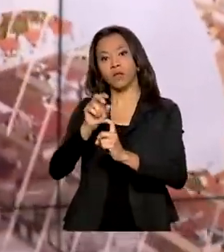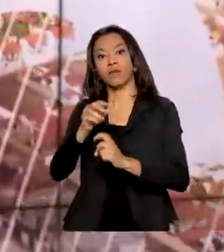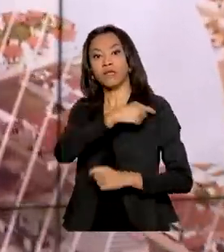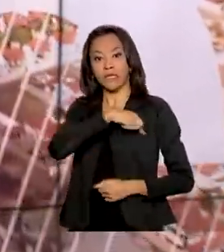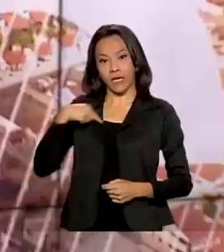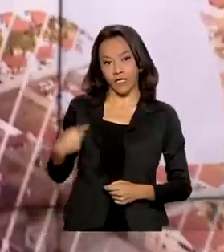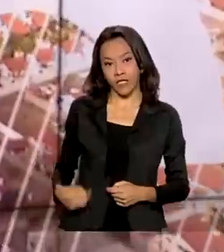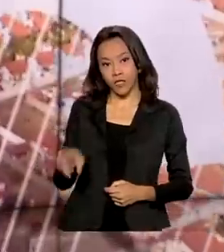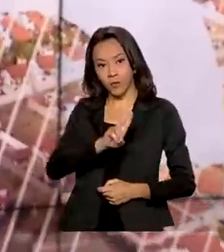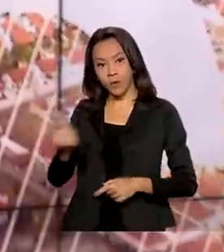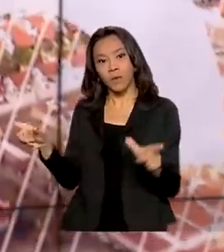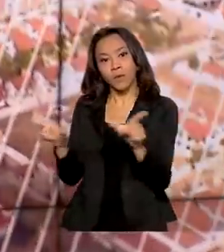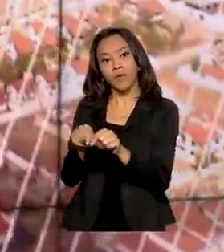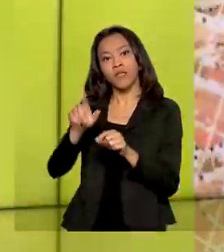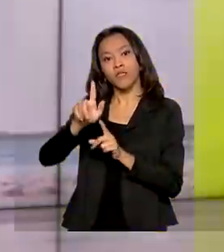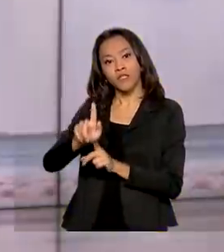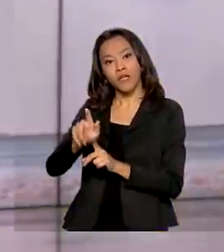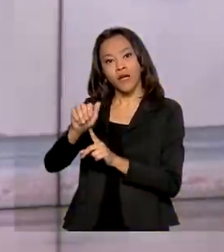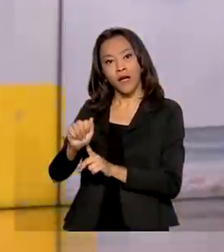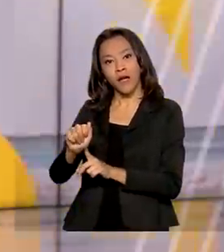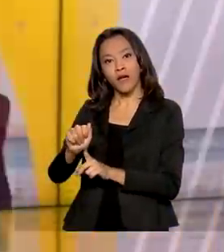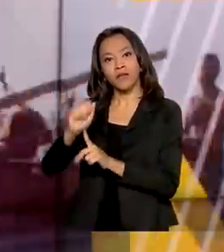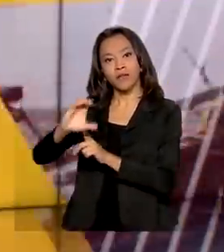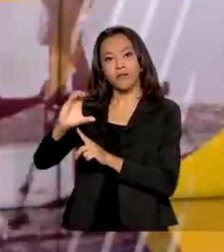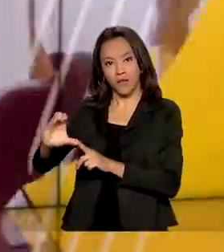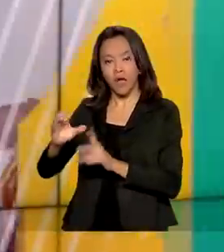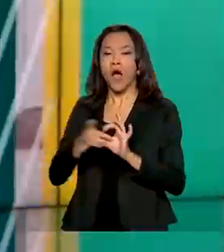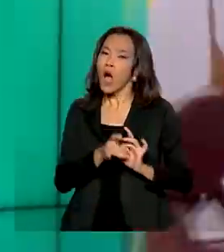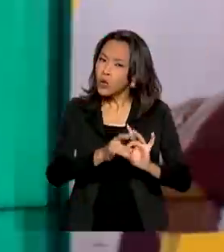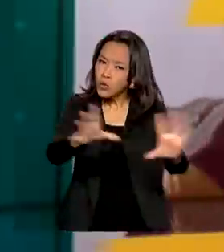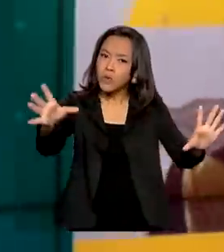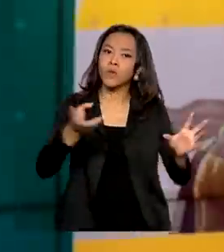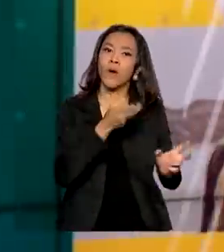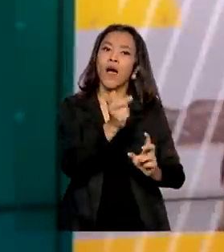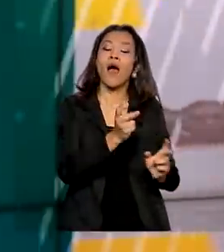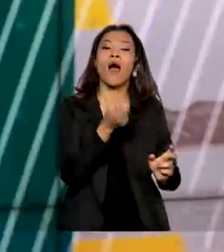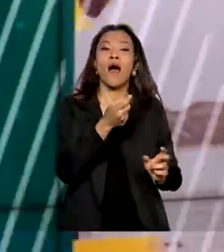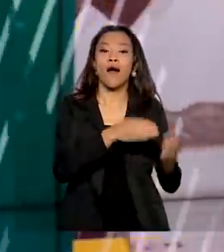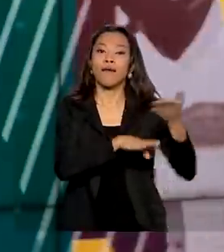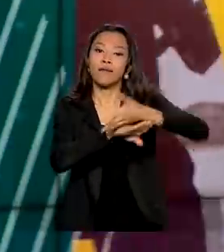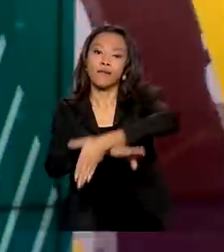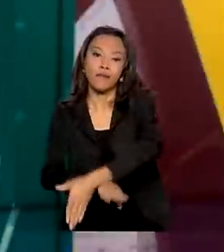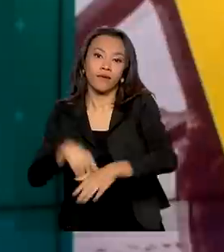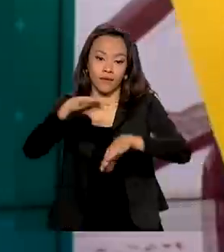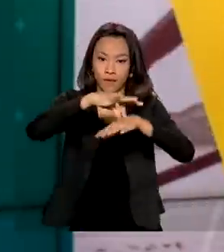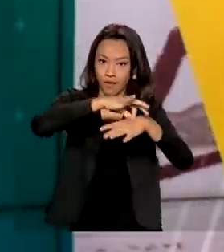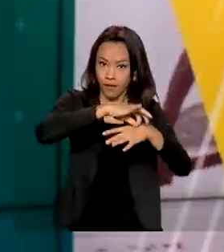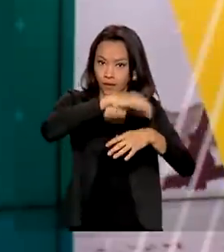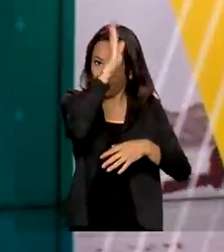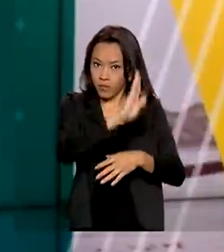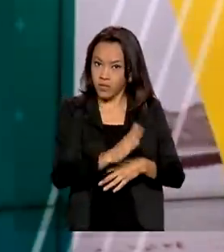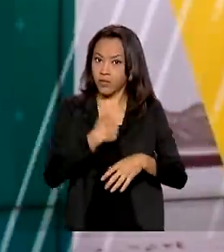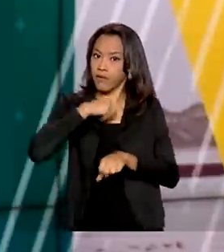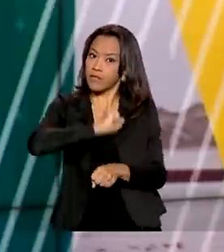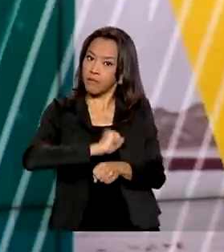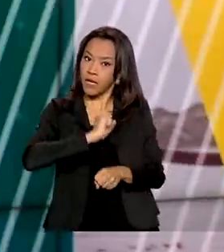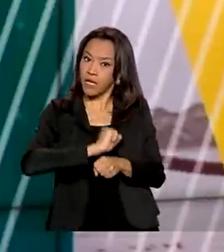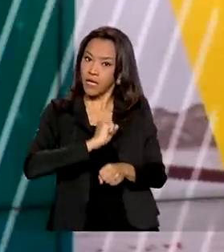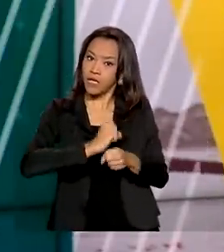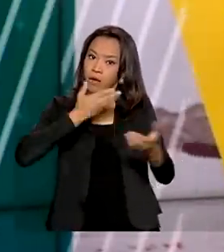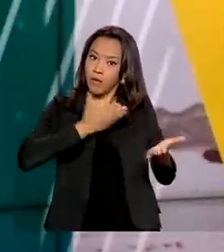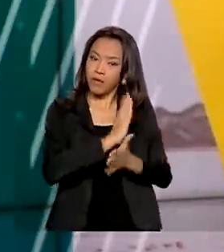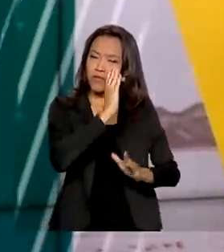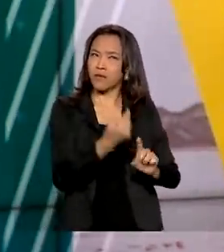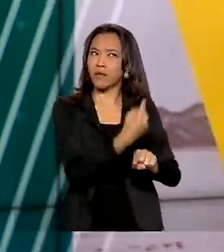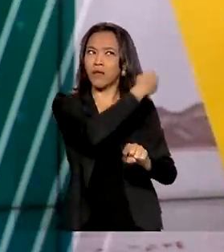China, a GACC, autorizou a entrada da carne bovina brasileira, que aguardava liberação desde o início de setembro. O governo